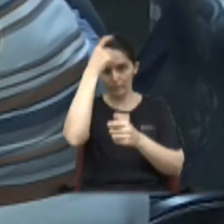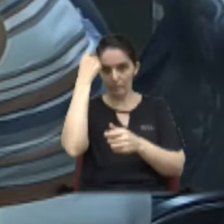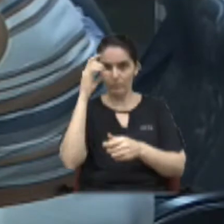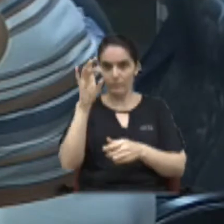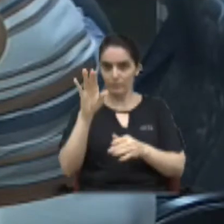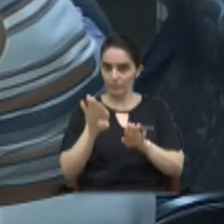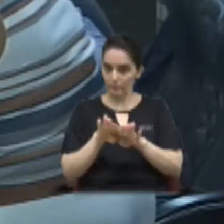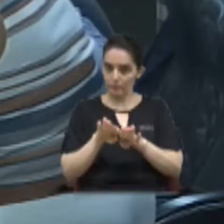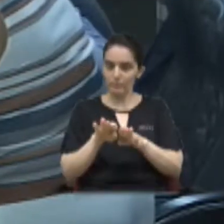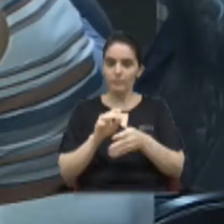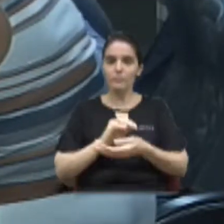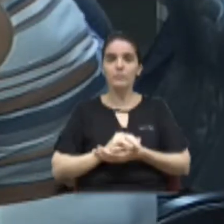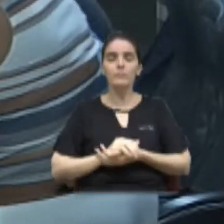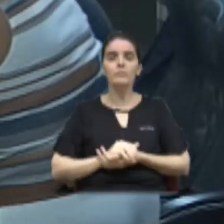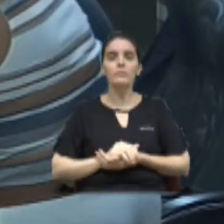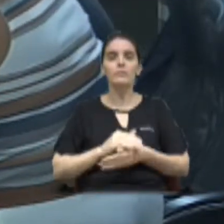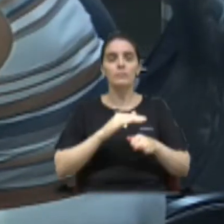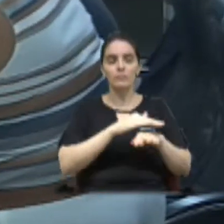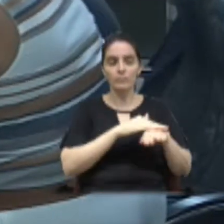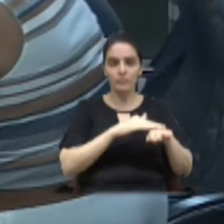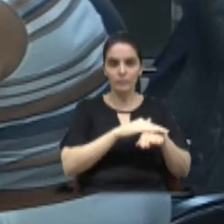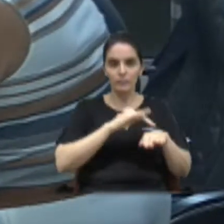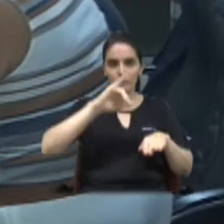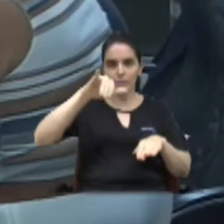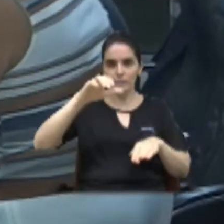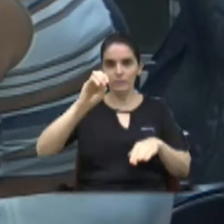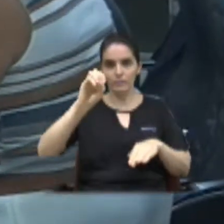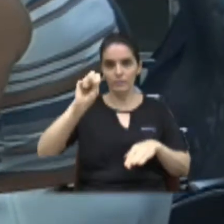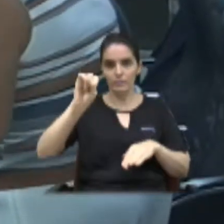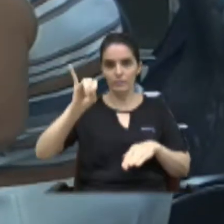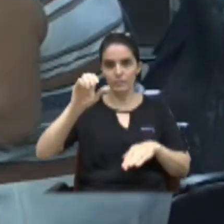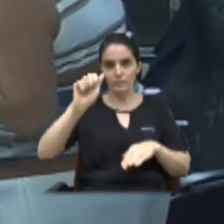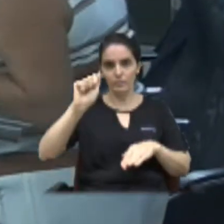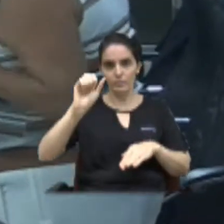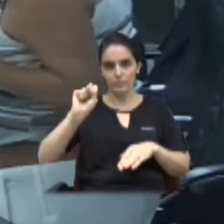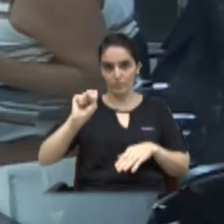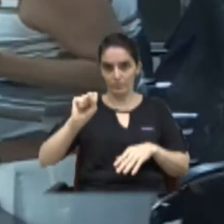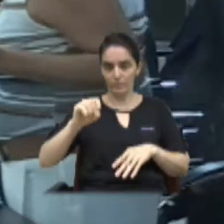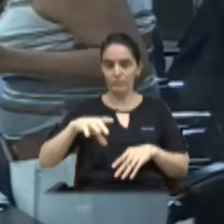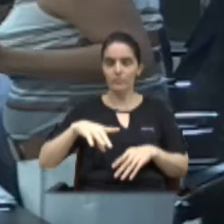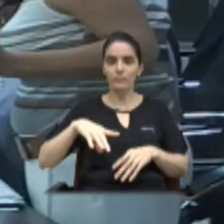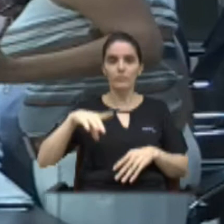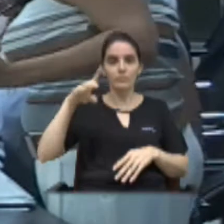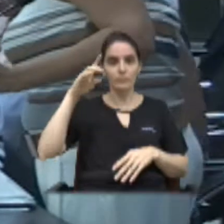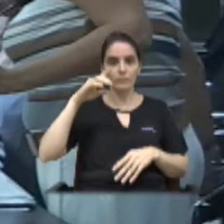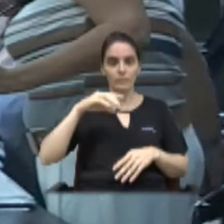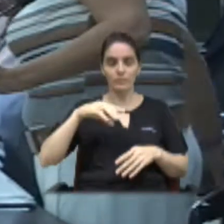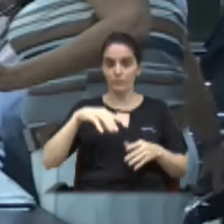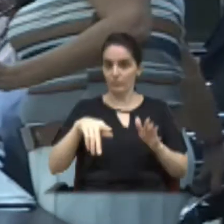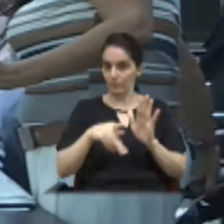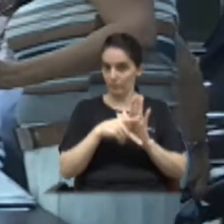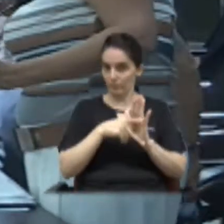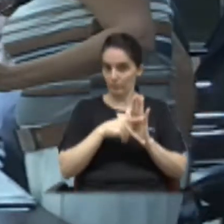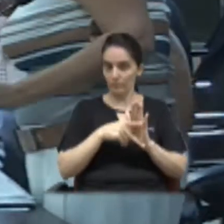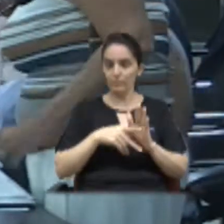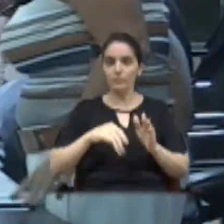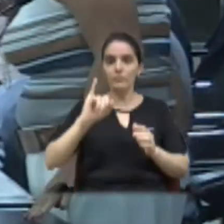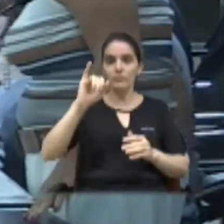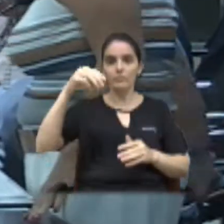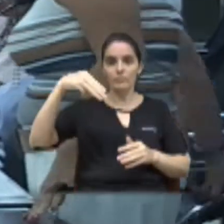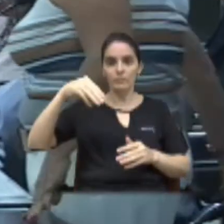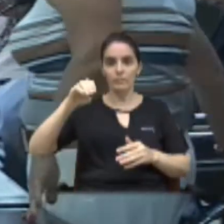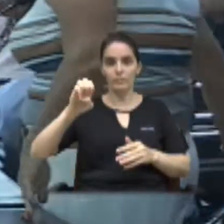lá acompanhando. Estava conversando com o Josias Barroso, que é o delegado do Emetro, e ele disse para